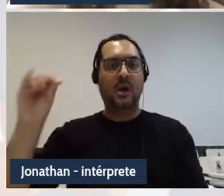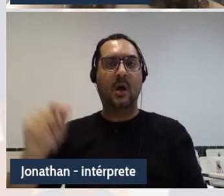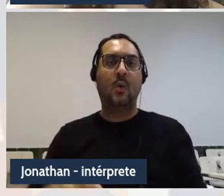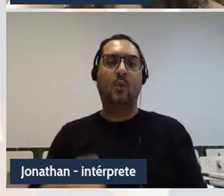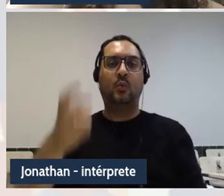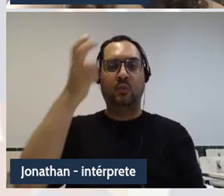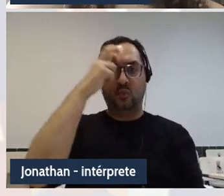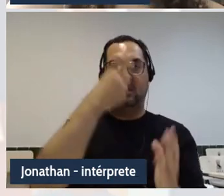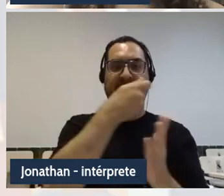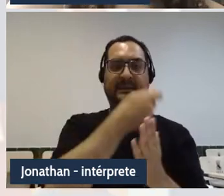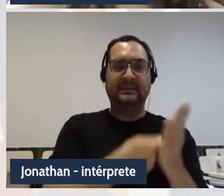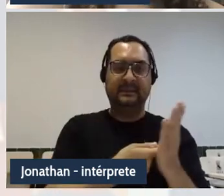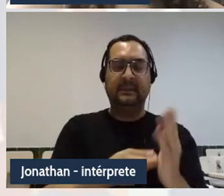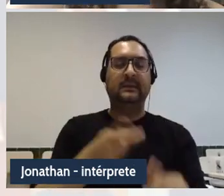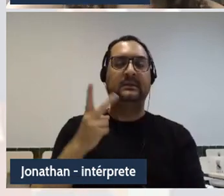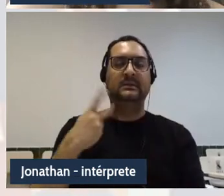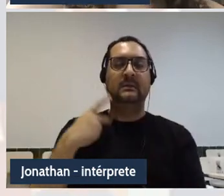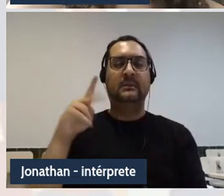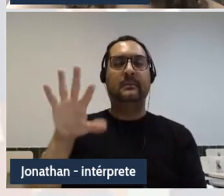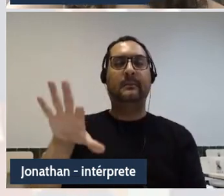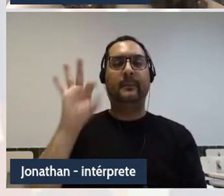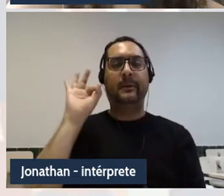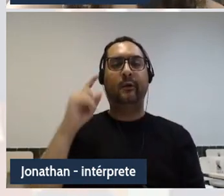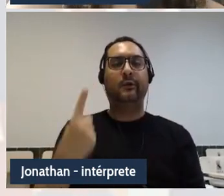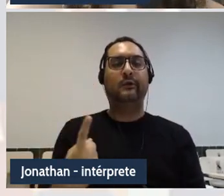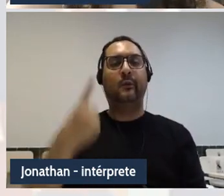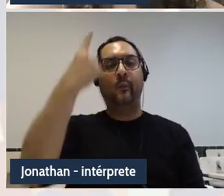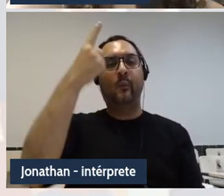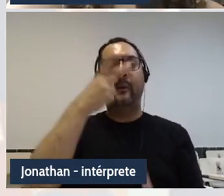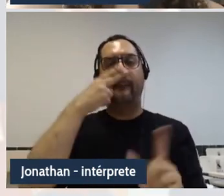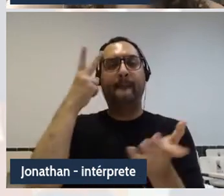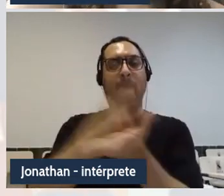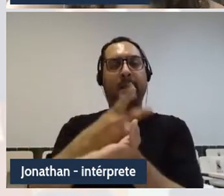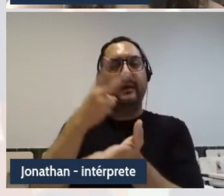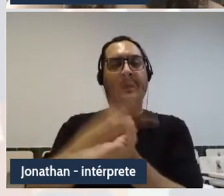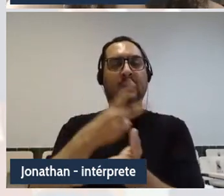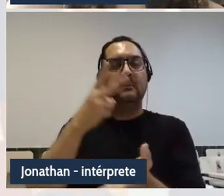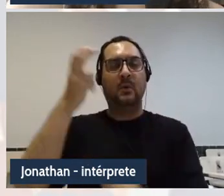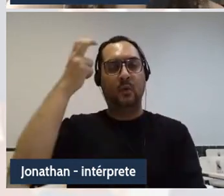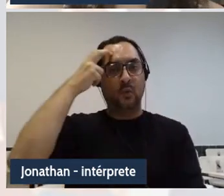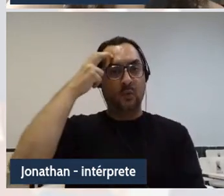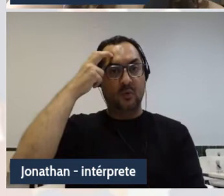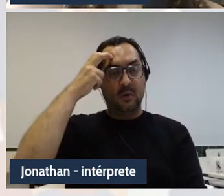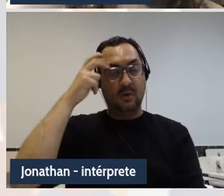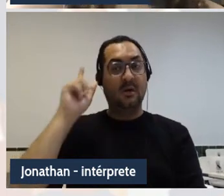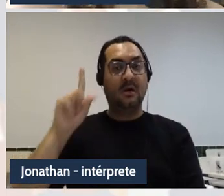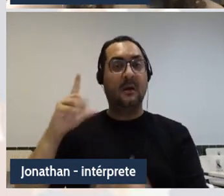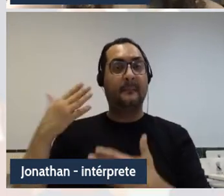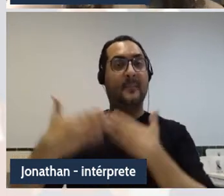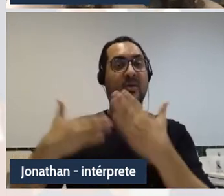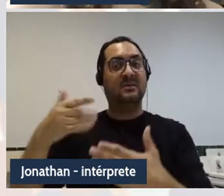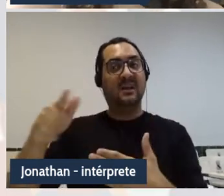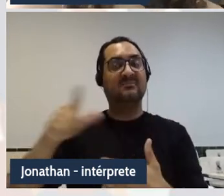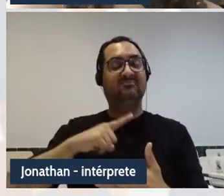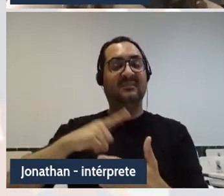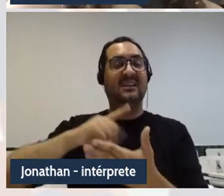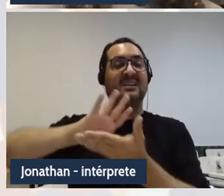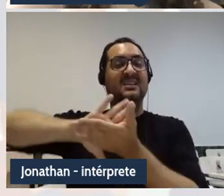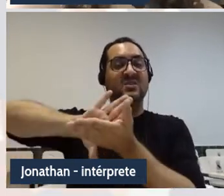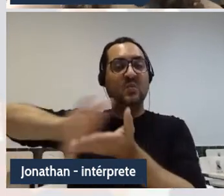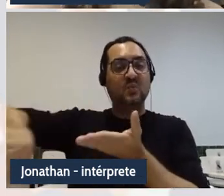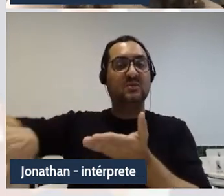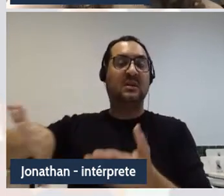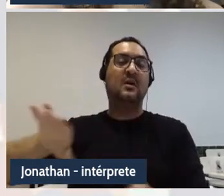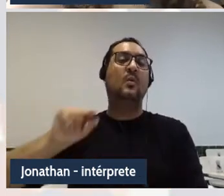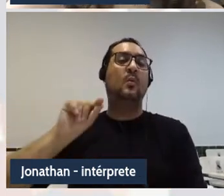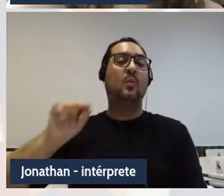tipo de inteligência e uma maneira determinada de construir conhecimento. O processo de exclusão tem determinado em sacrificar